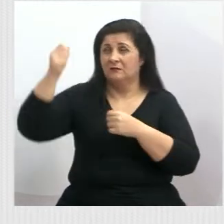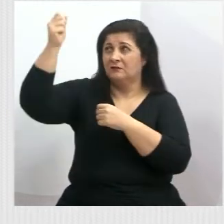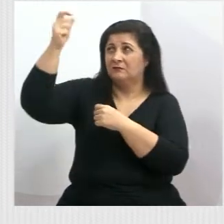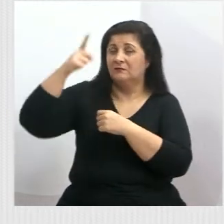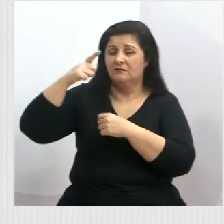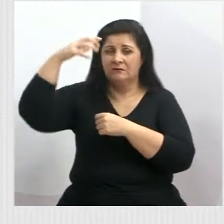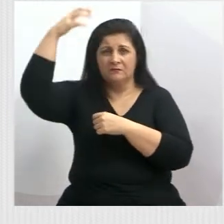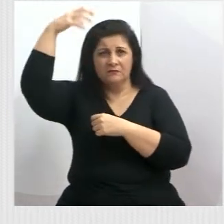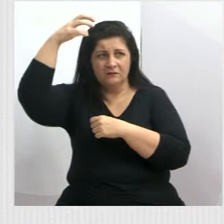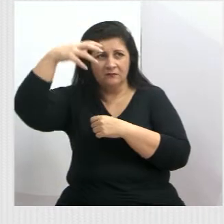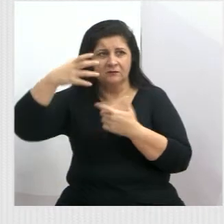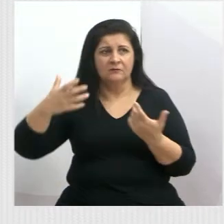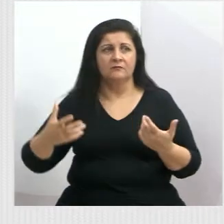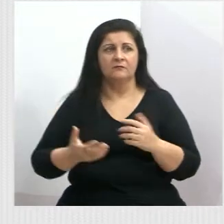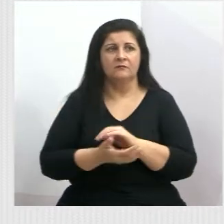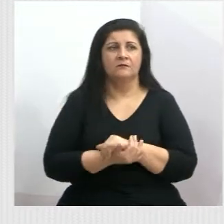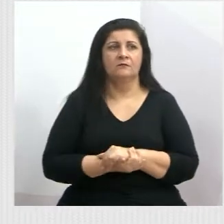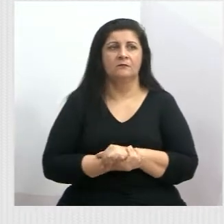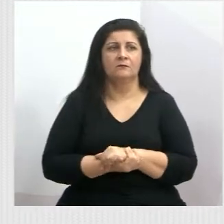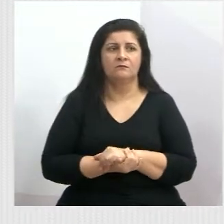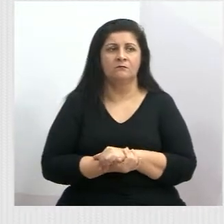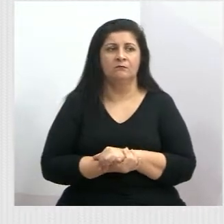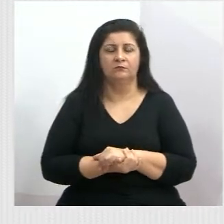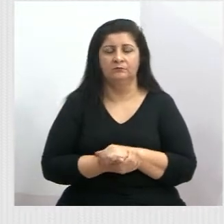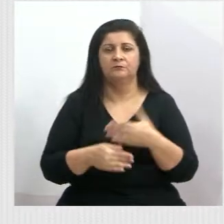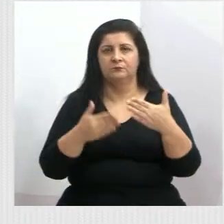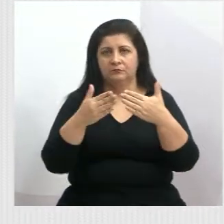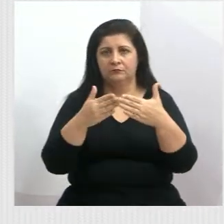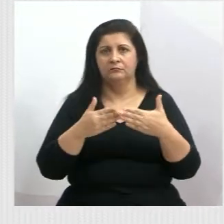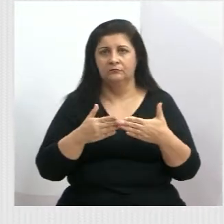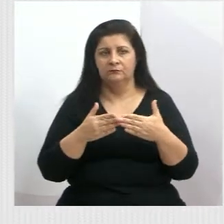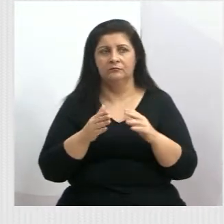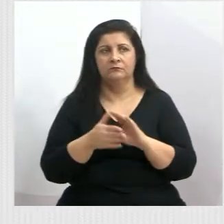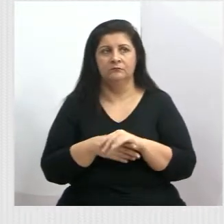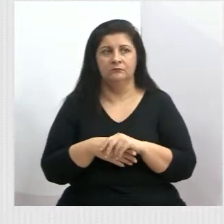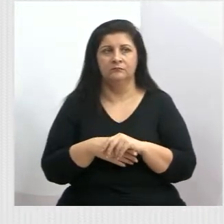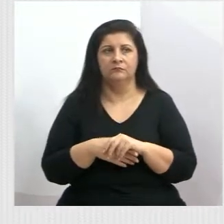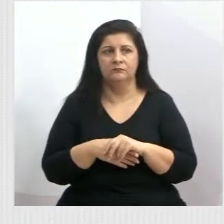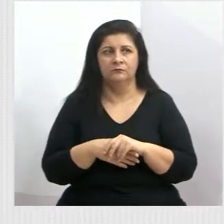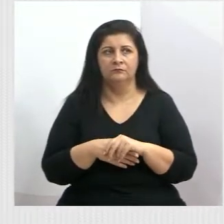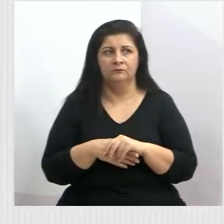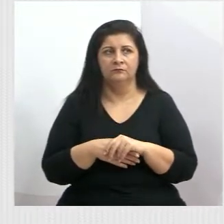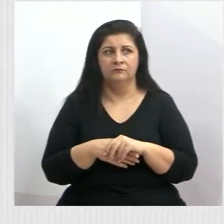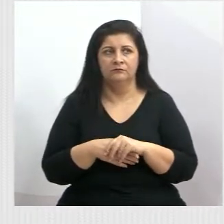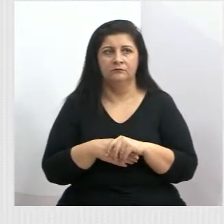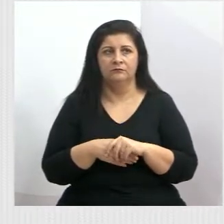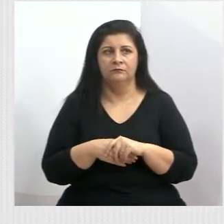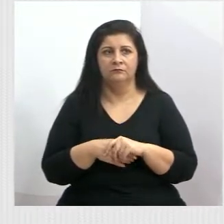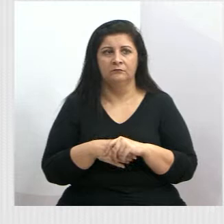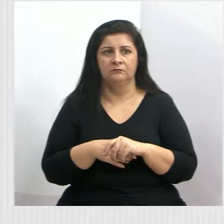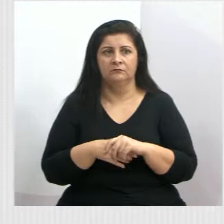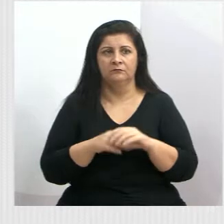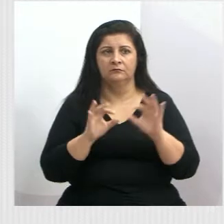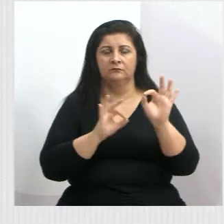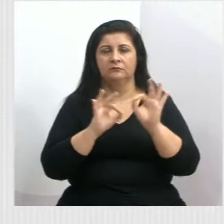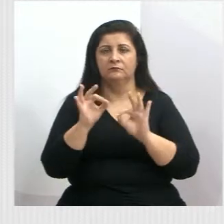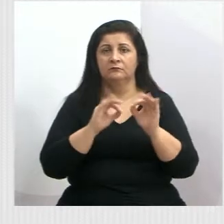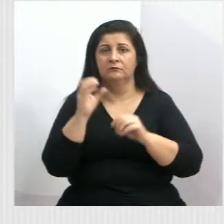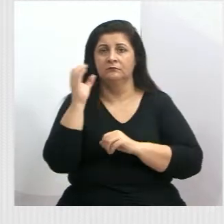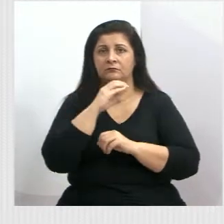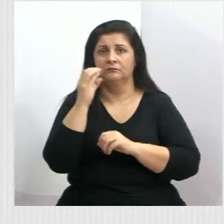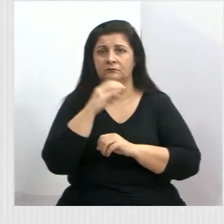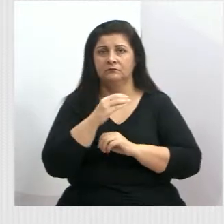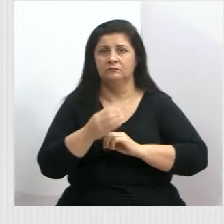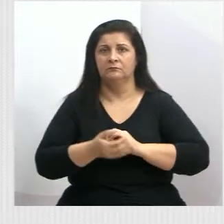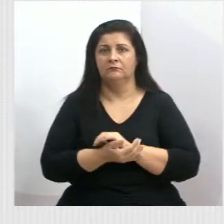sol, quando chove, e a gente fez essa reivindicação também para que possa ser arrumado o mais rápido